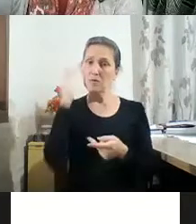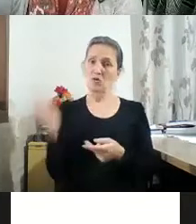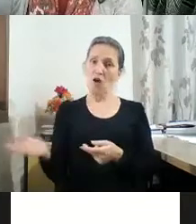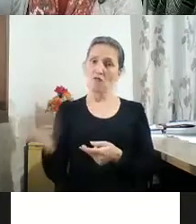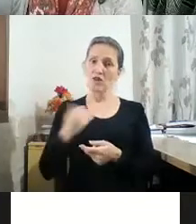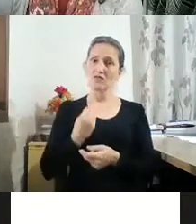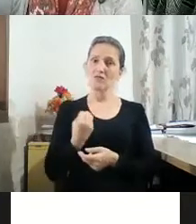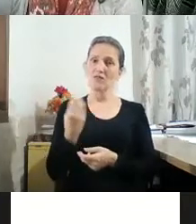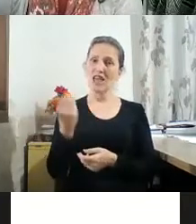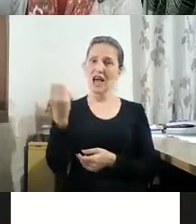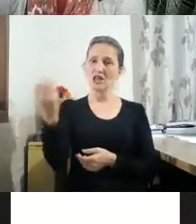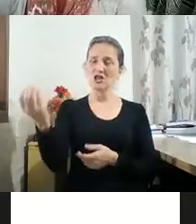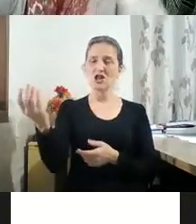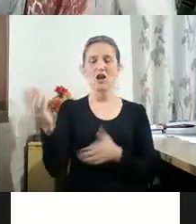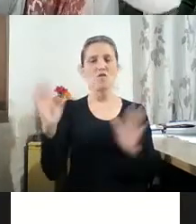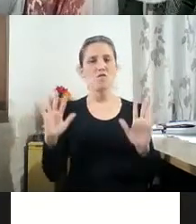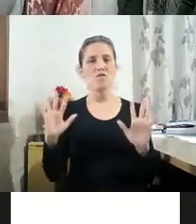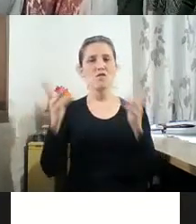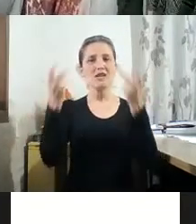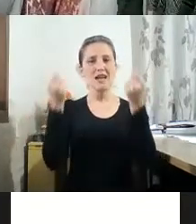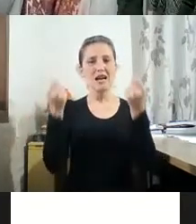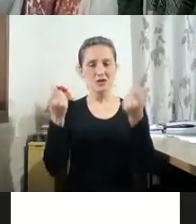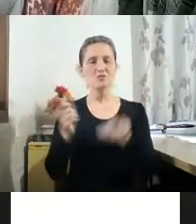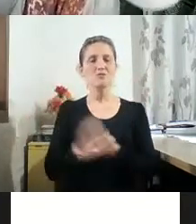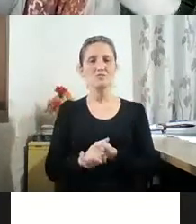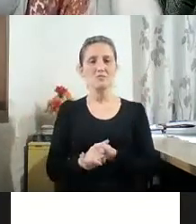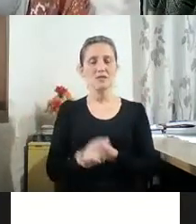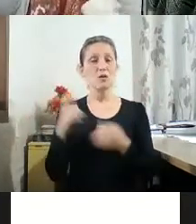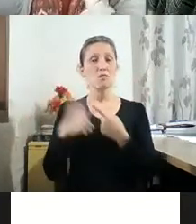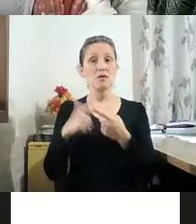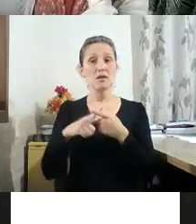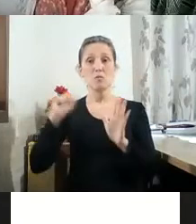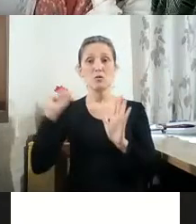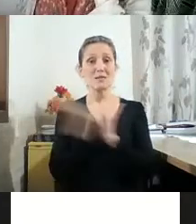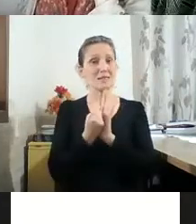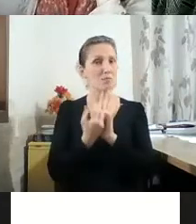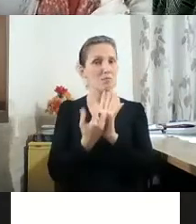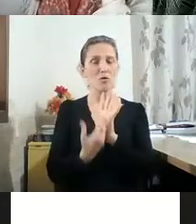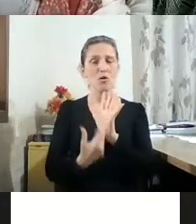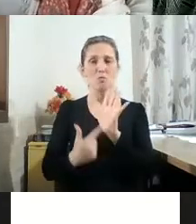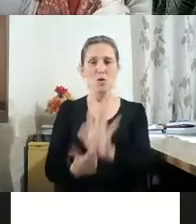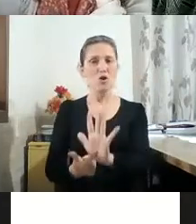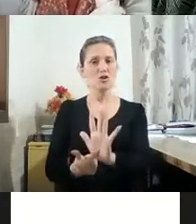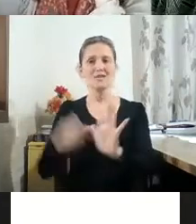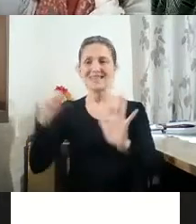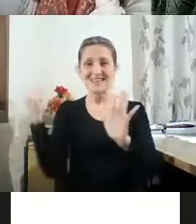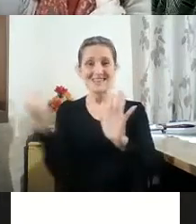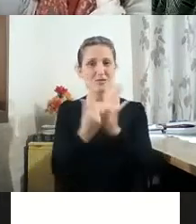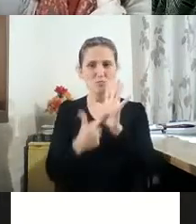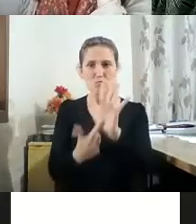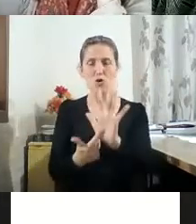Porque ele é muito simbólico e de relações muito potentes das imagens.